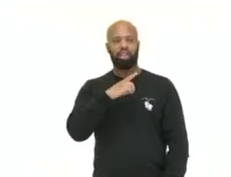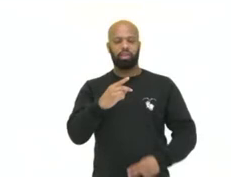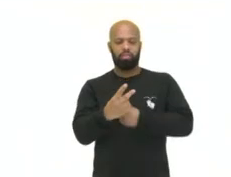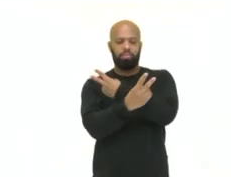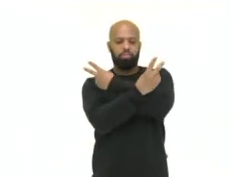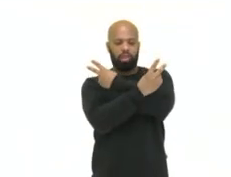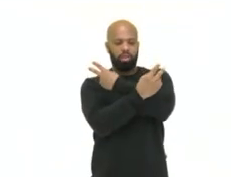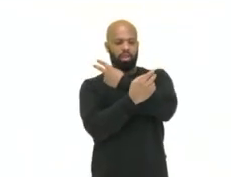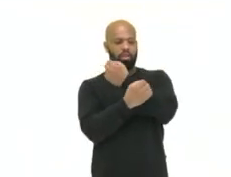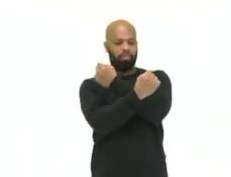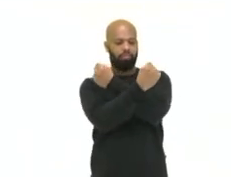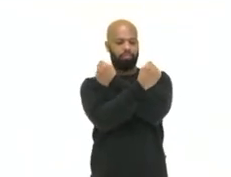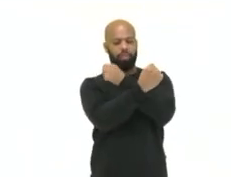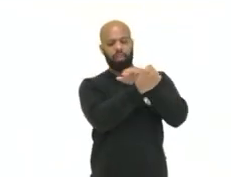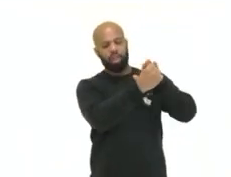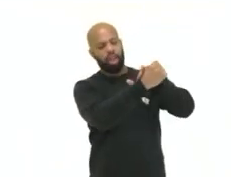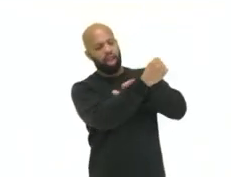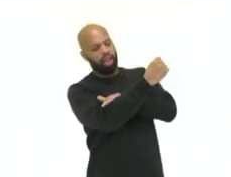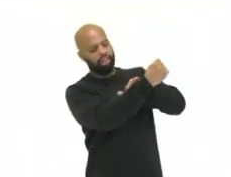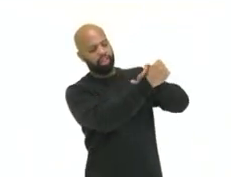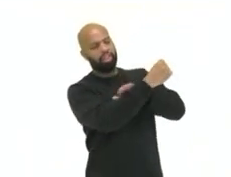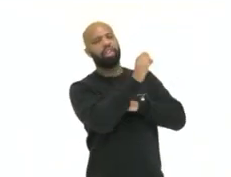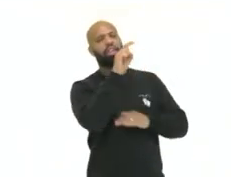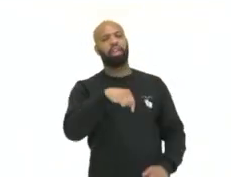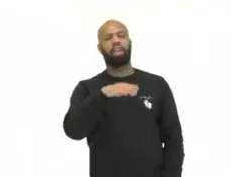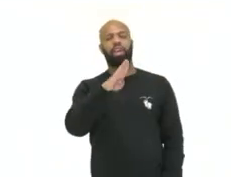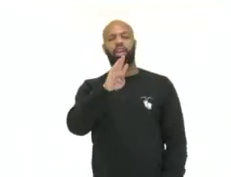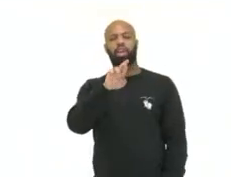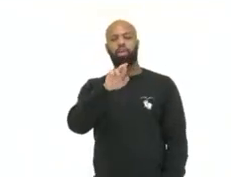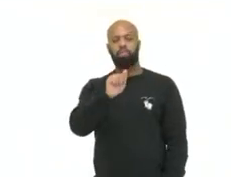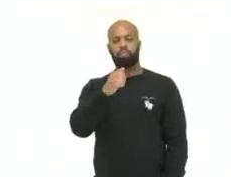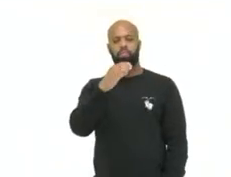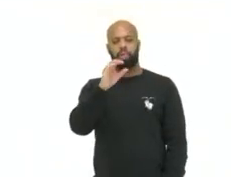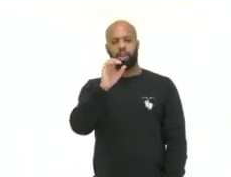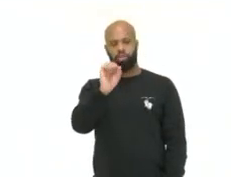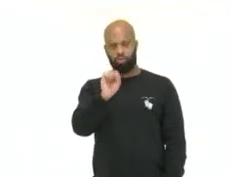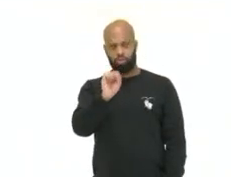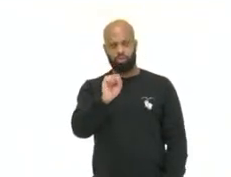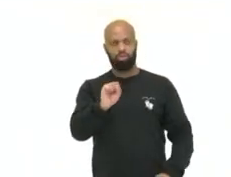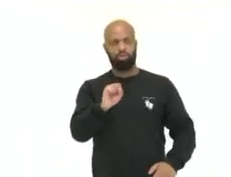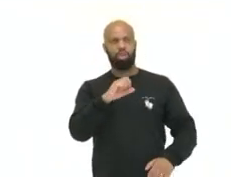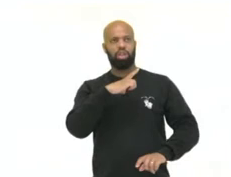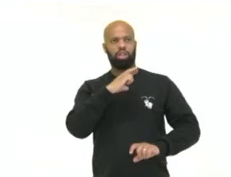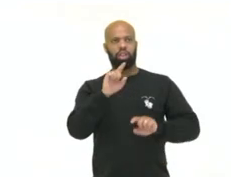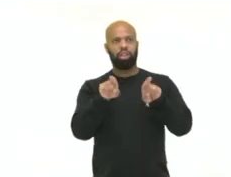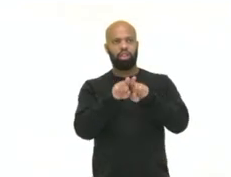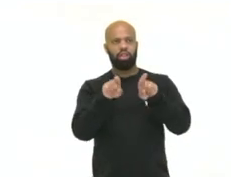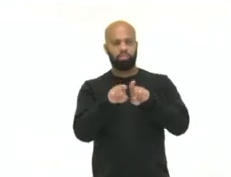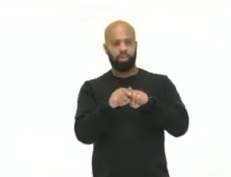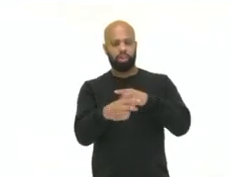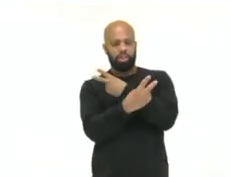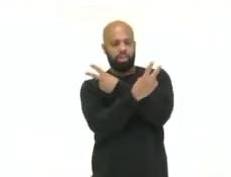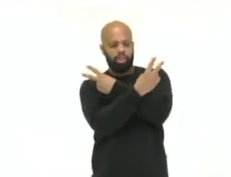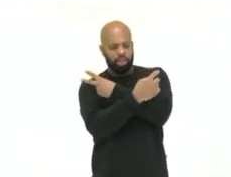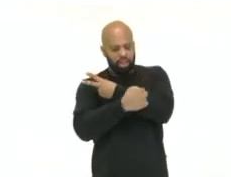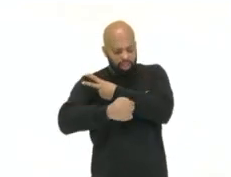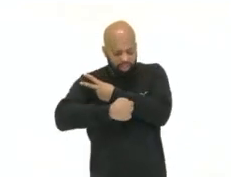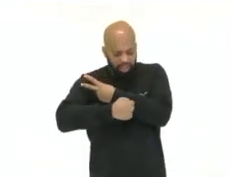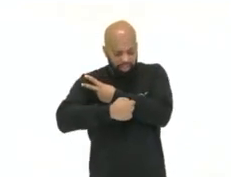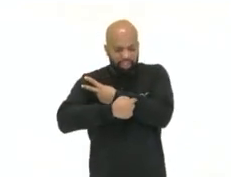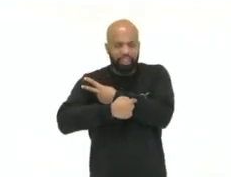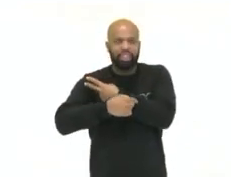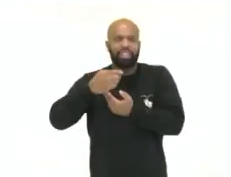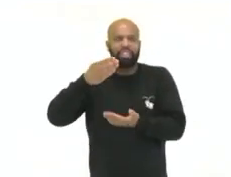o telômero e o centrômero. Neste centrômero, tá concentrado ali os